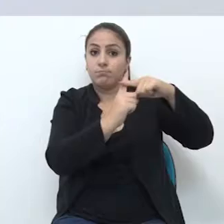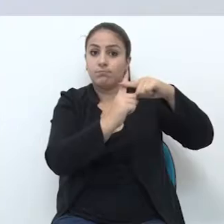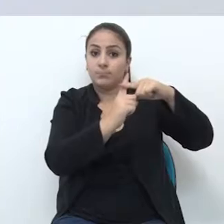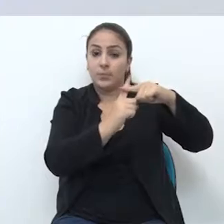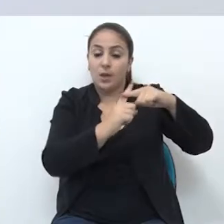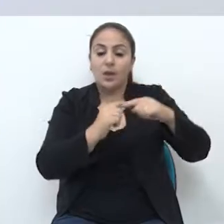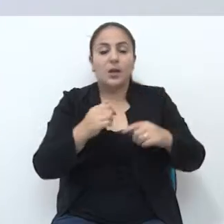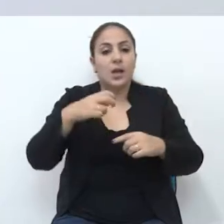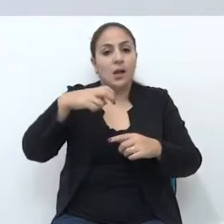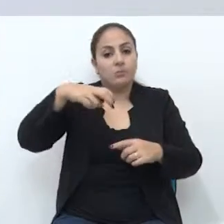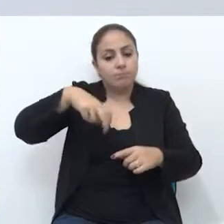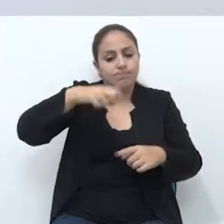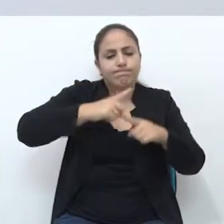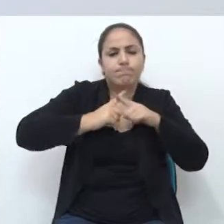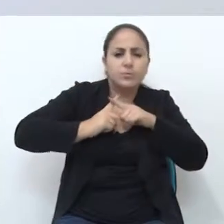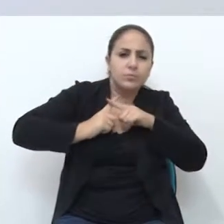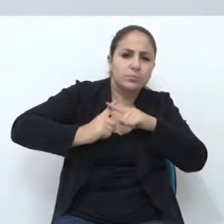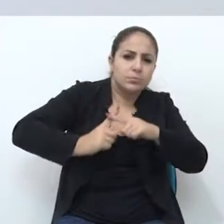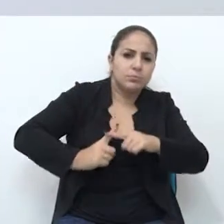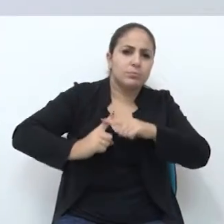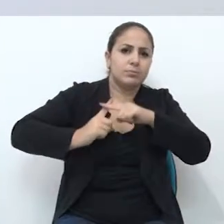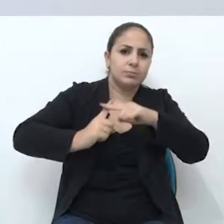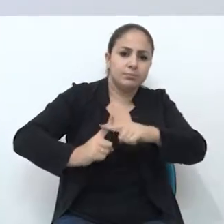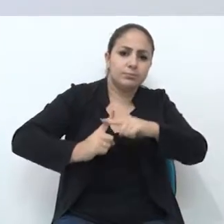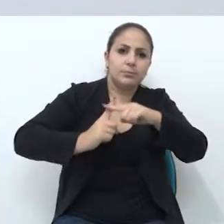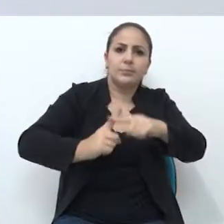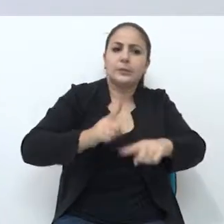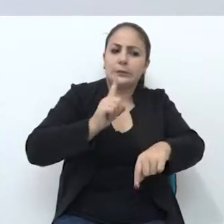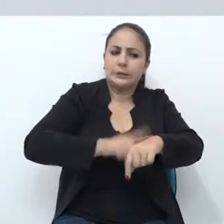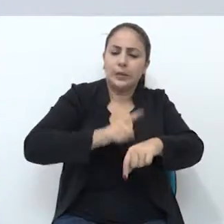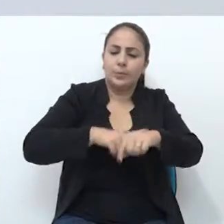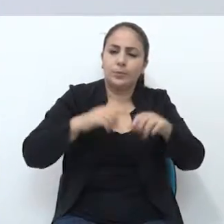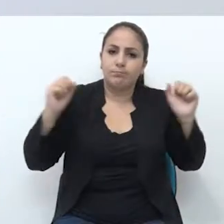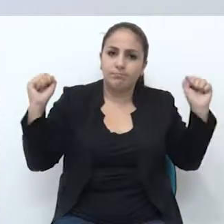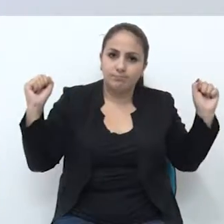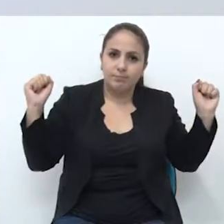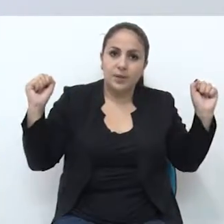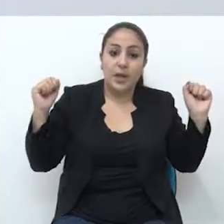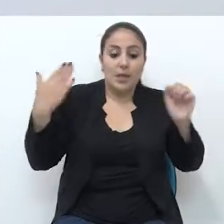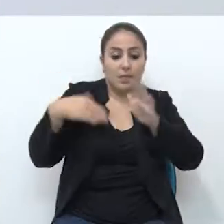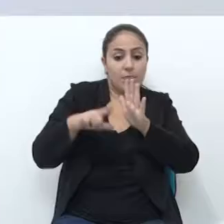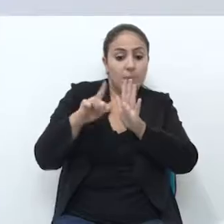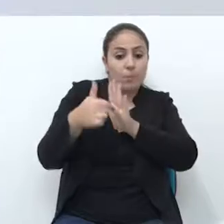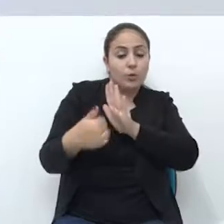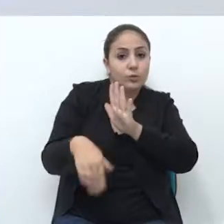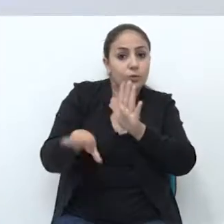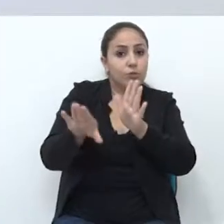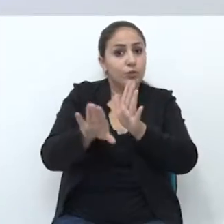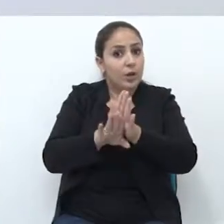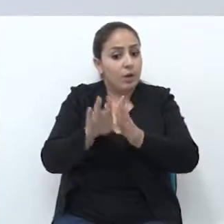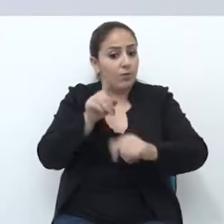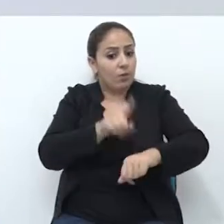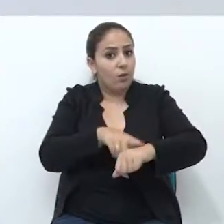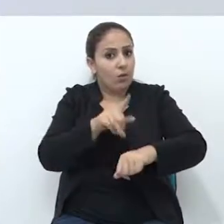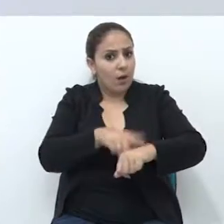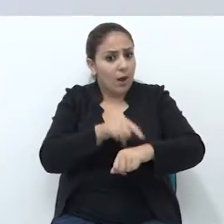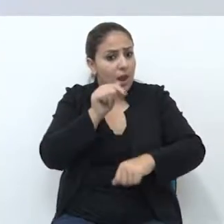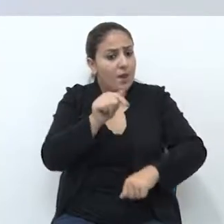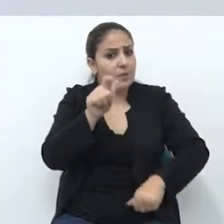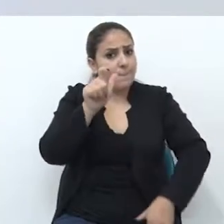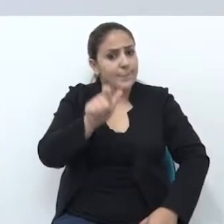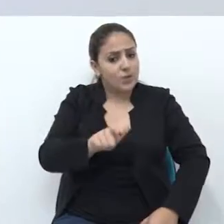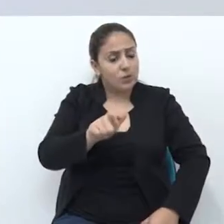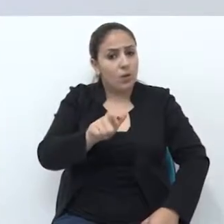ela carregava a cruz por um espaço de tempo, né? Nas costas. E chegado em determinado lugar, essa